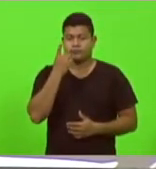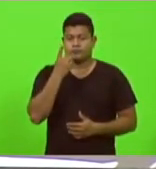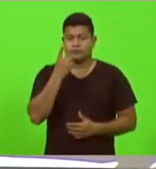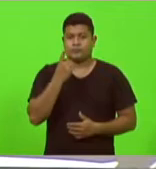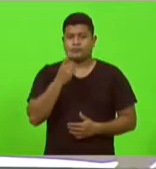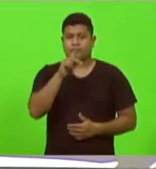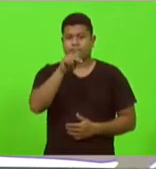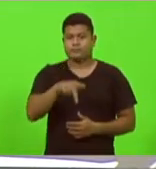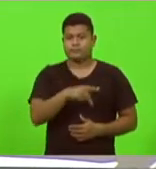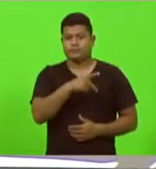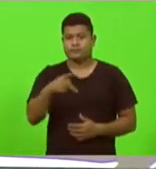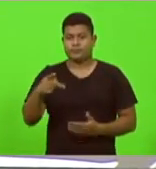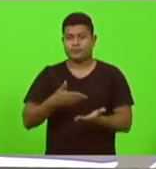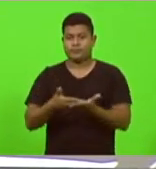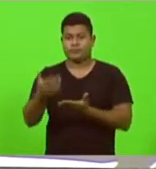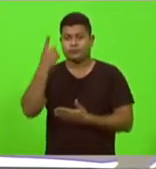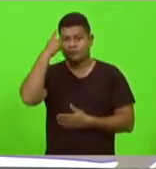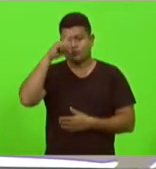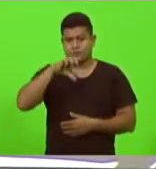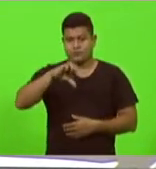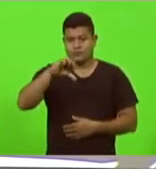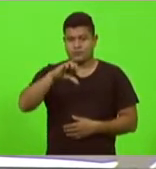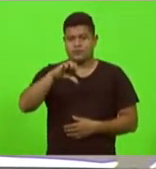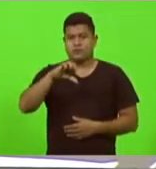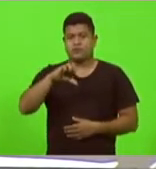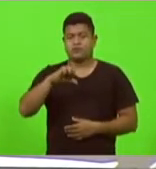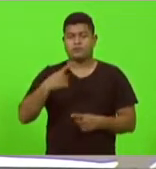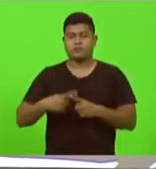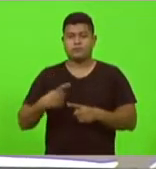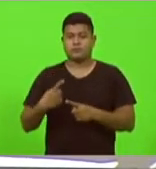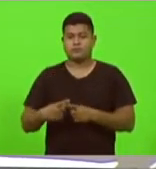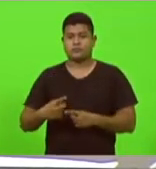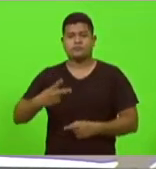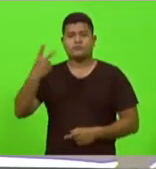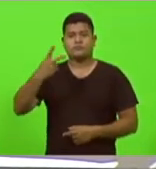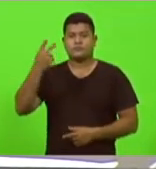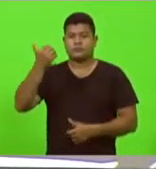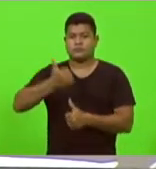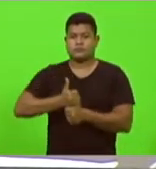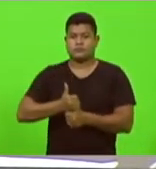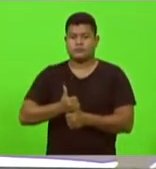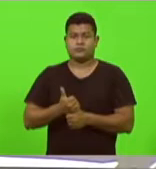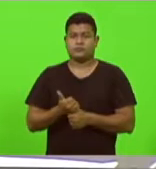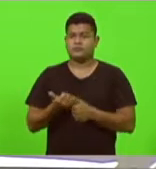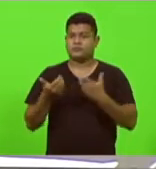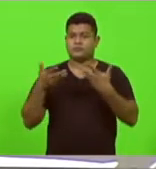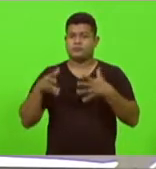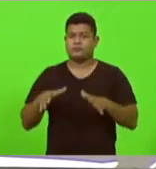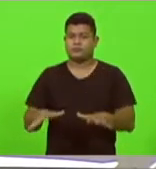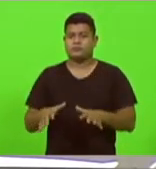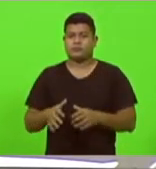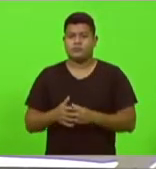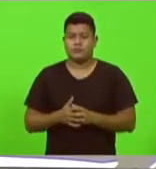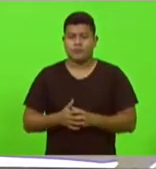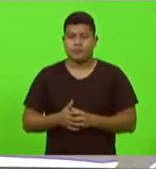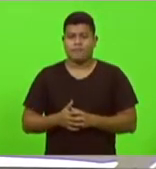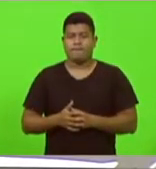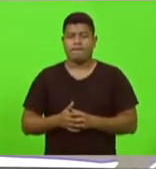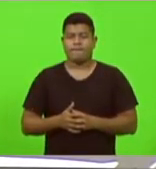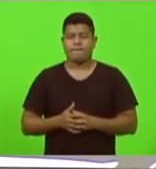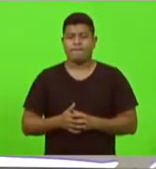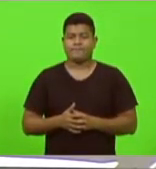fevereiro do quarentena, por declínio do segundo suplente, em decorrência do afastamento do deputado